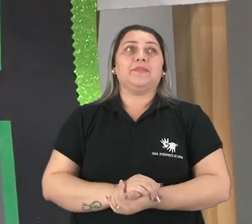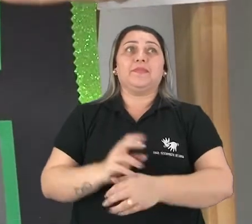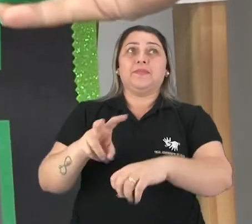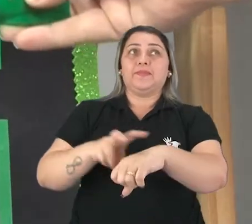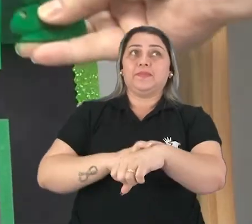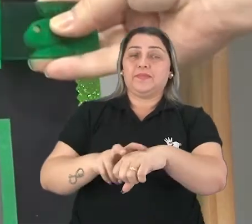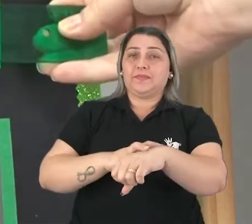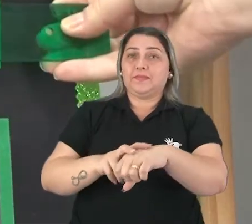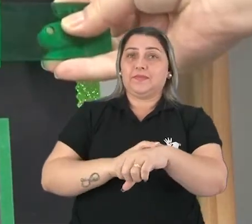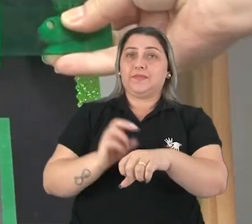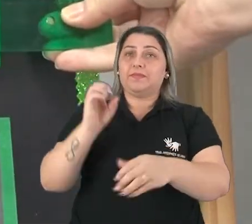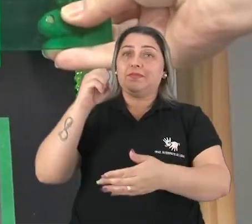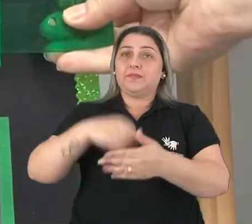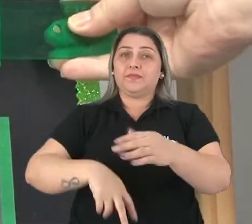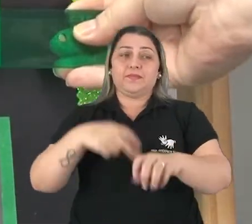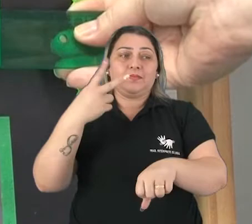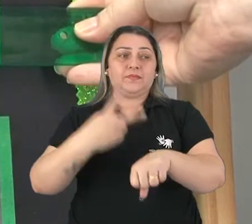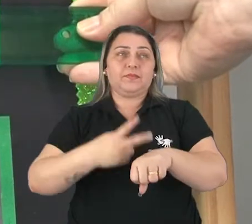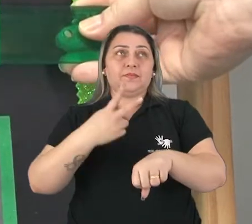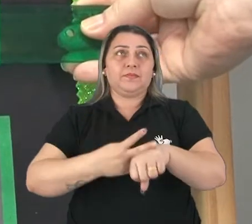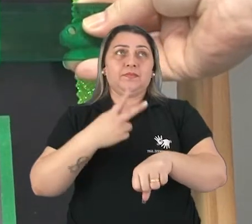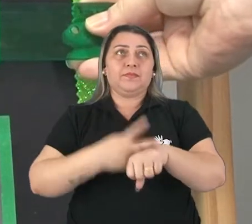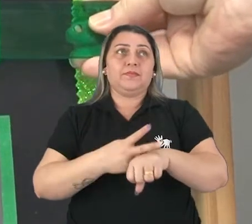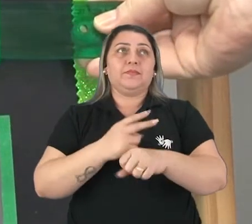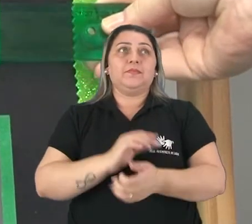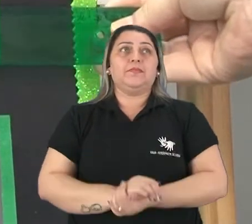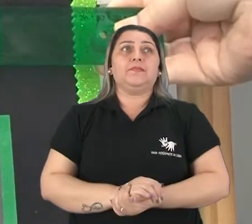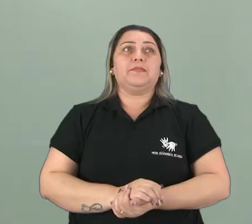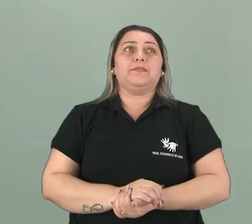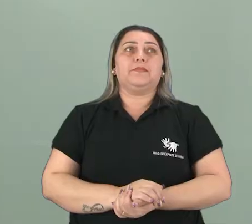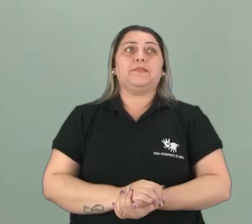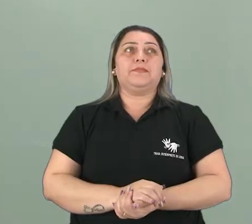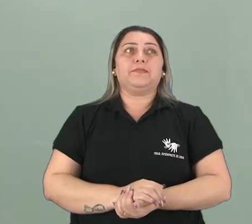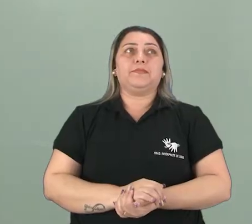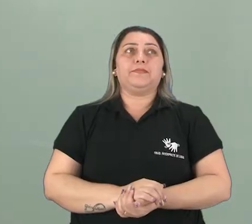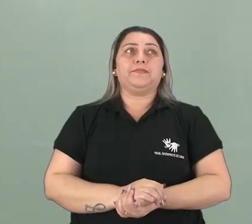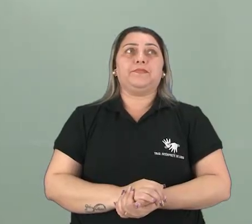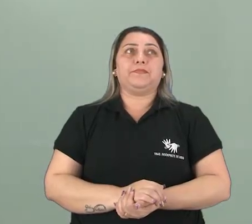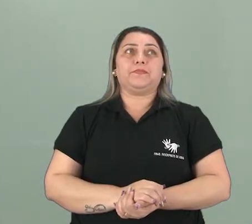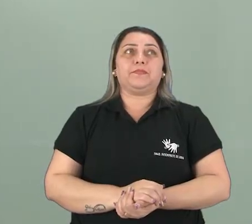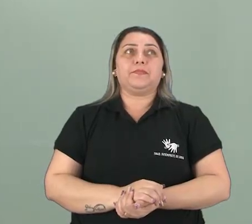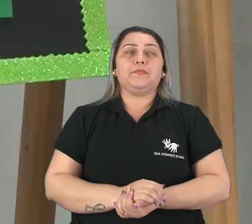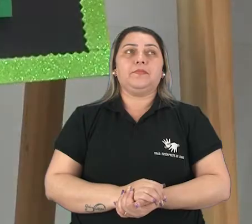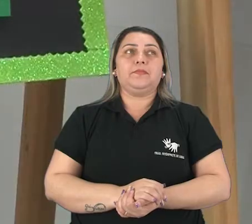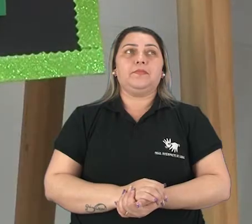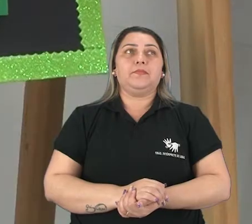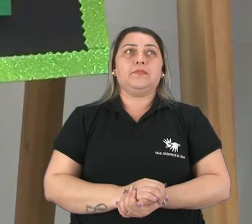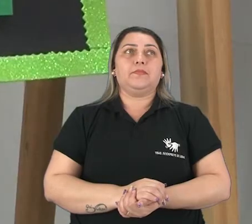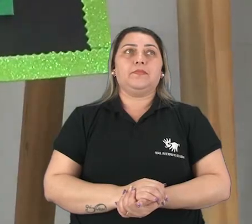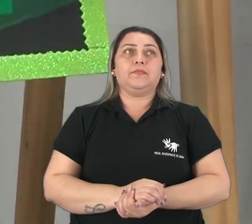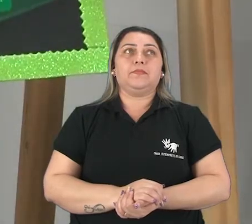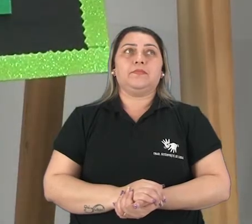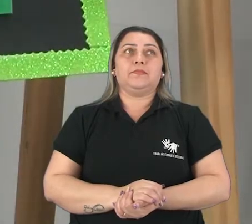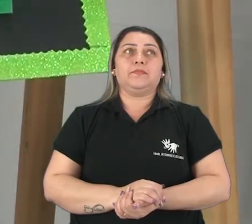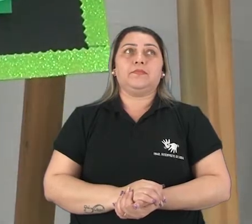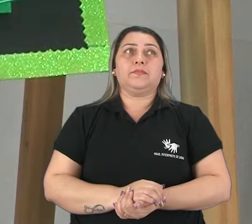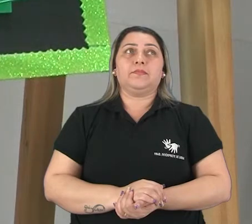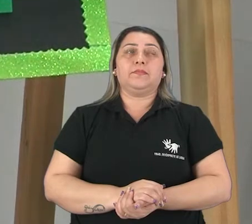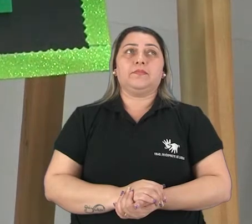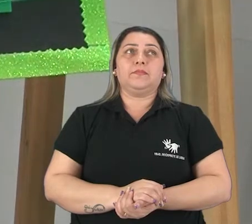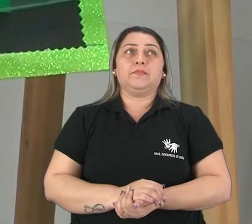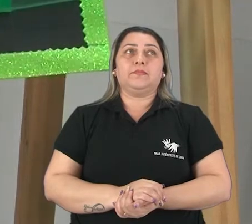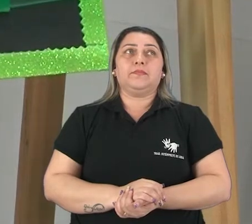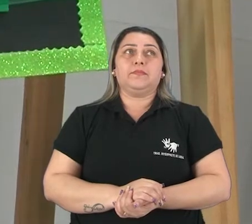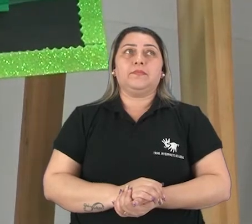lixeira verde para jogar os vidros, né? O lixo que é vidro. E a roxa para